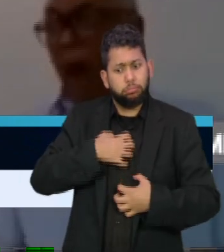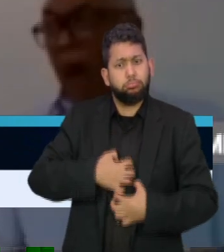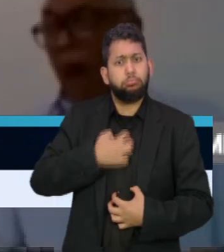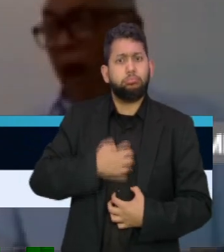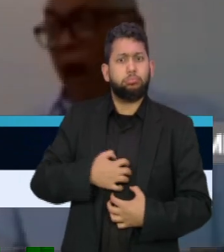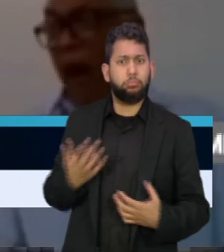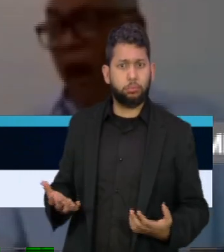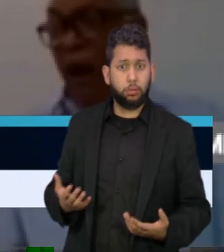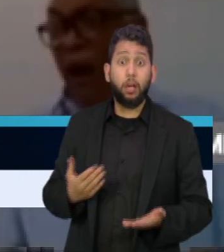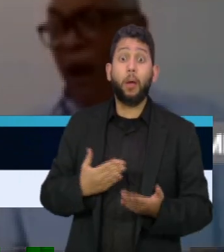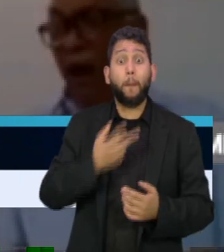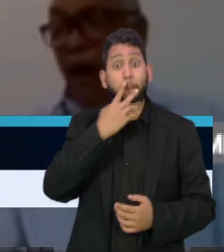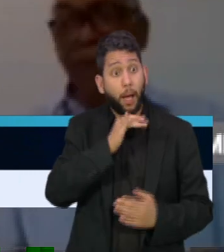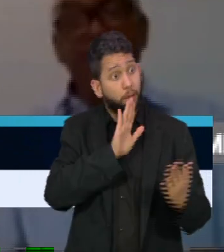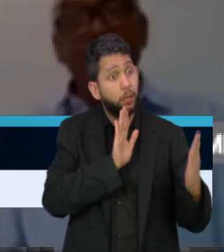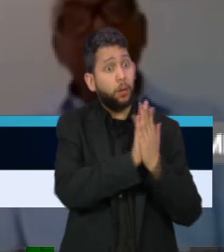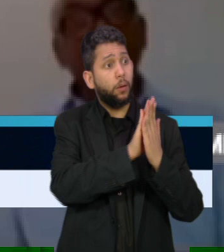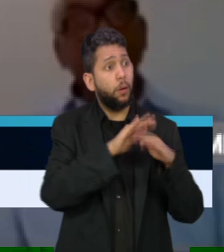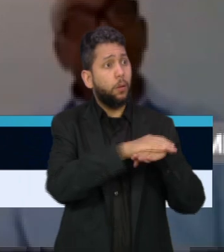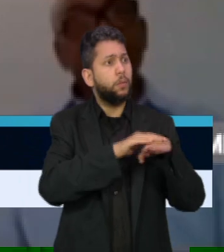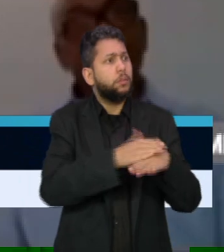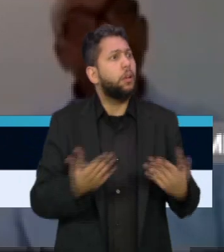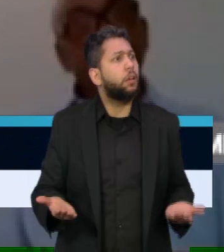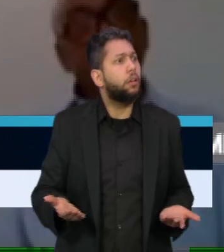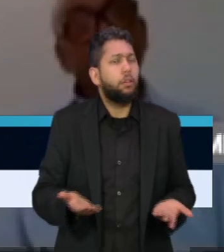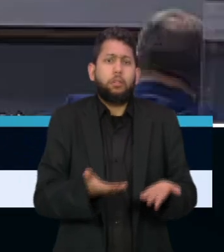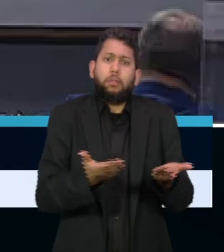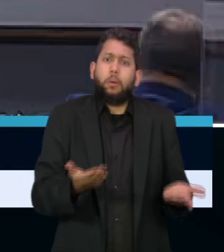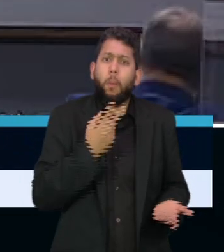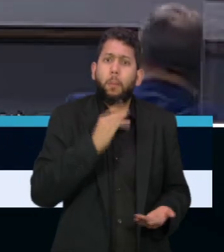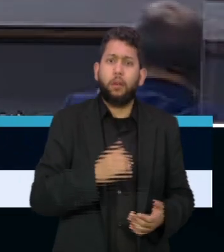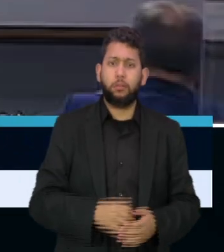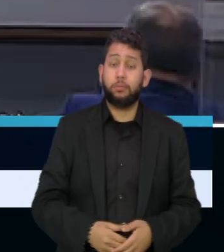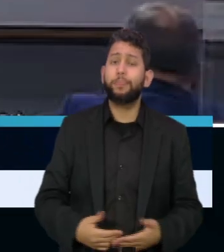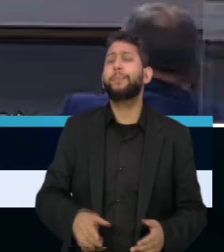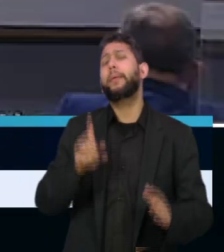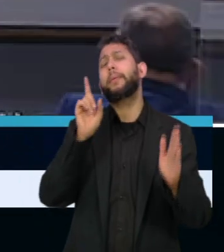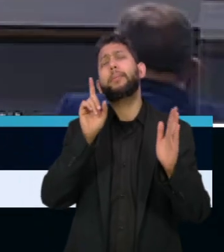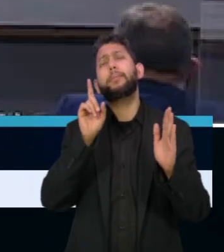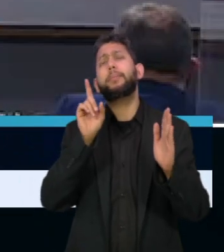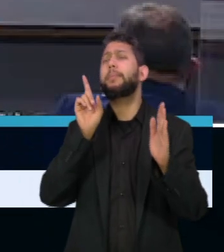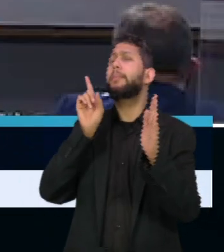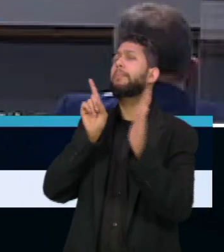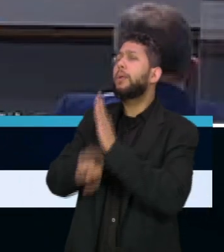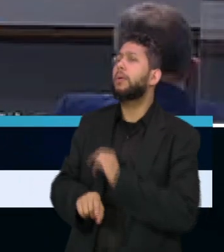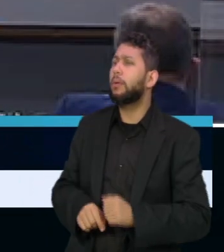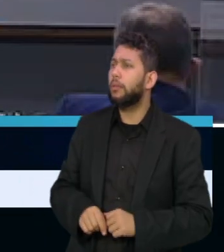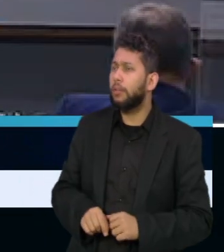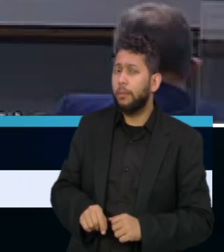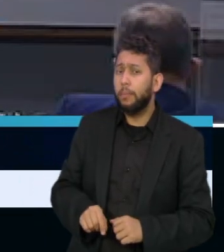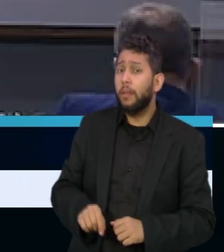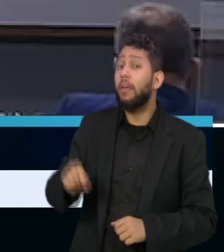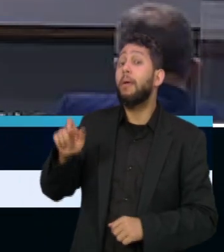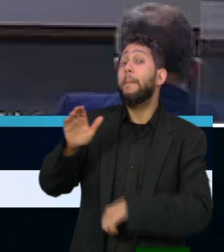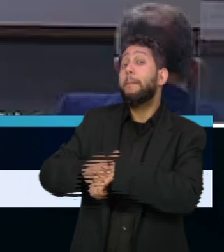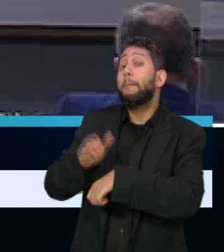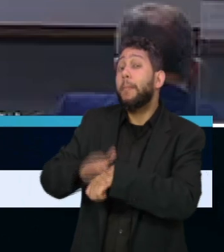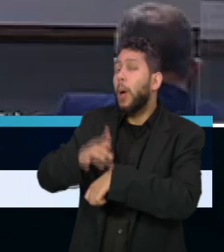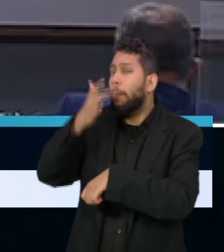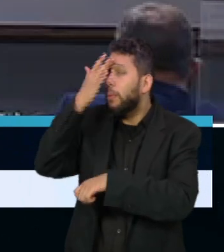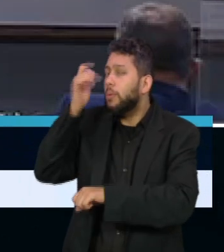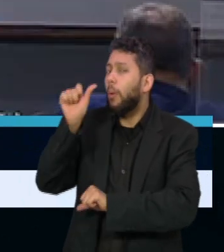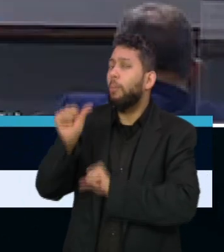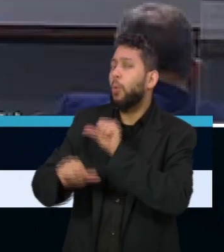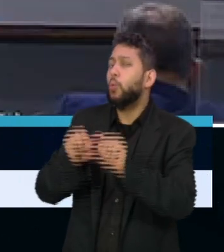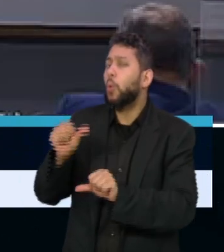e conversei com o meu pai, falei que era um total equívoco. Quem poderia ter sido o responsável